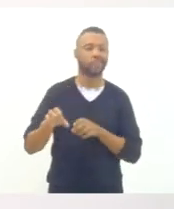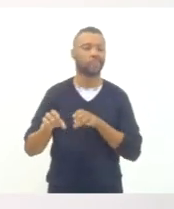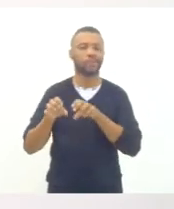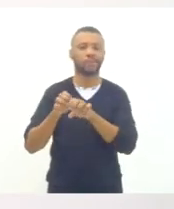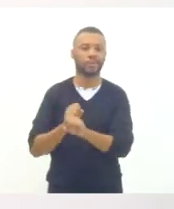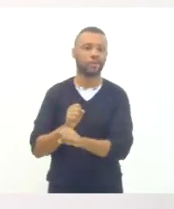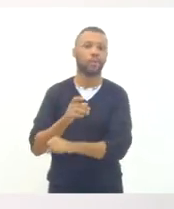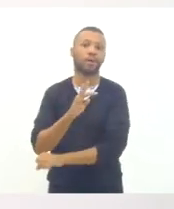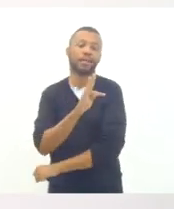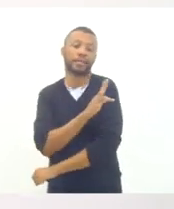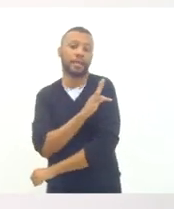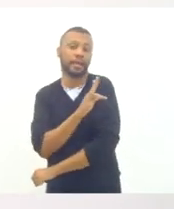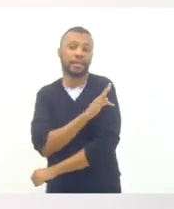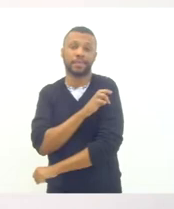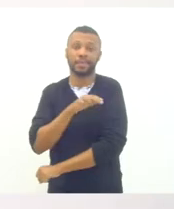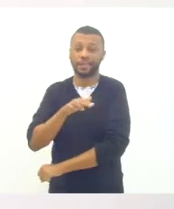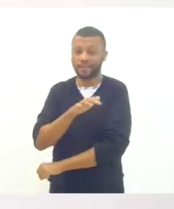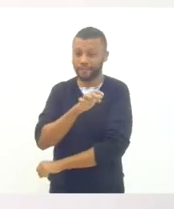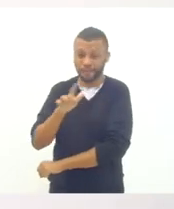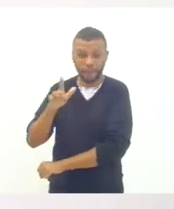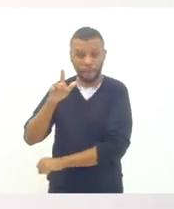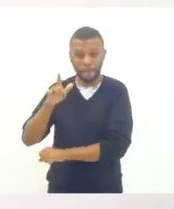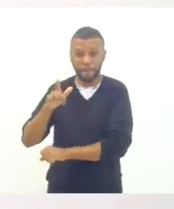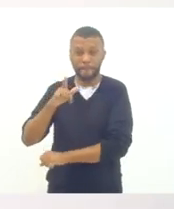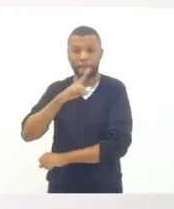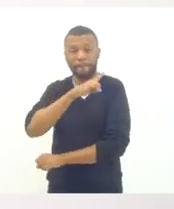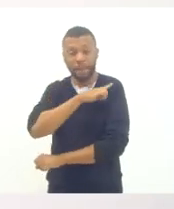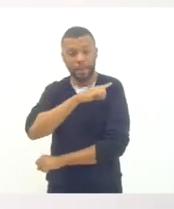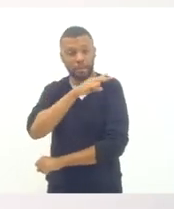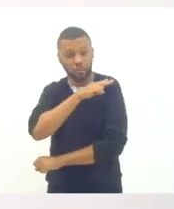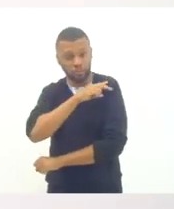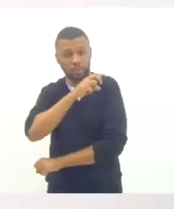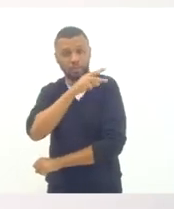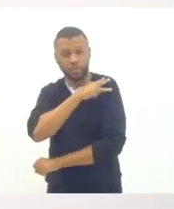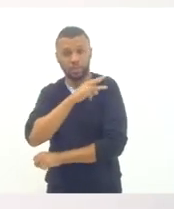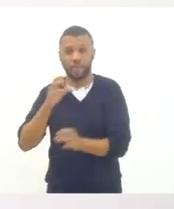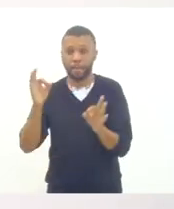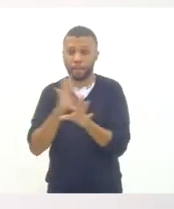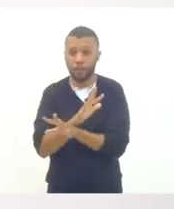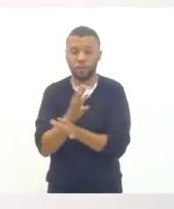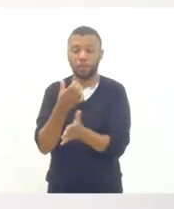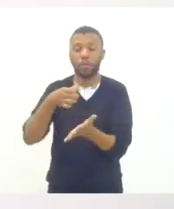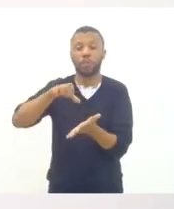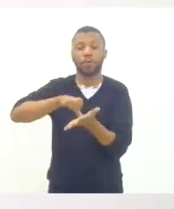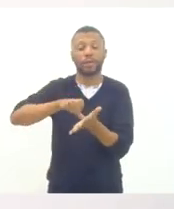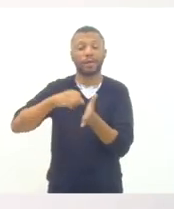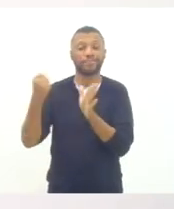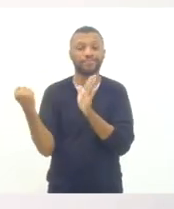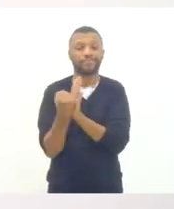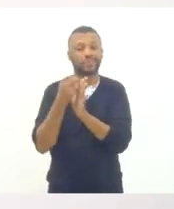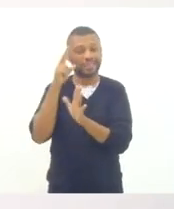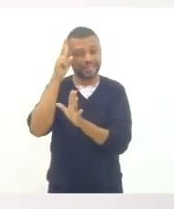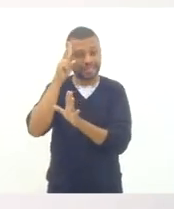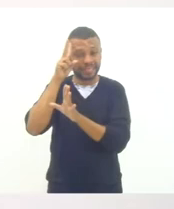técnica de nível médio, que é uma vocação central da FAETEC, com unidades históricas que têm décadas